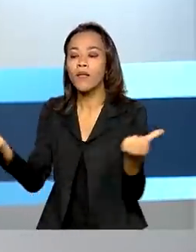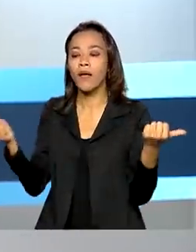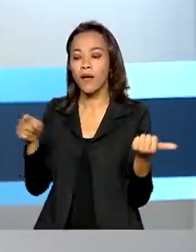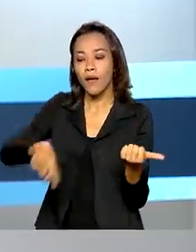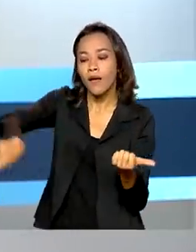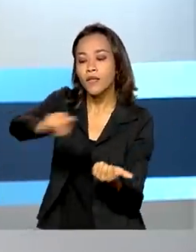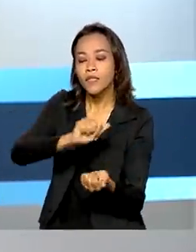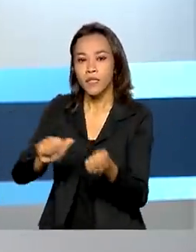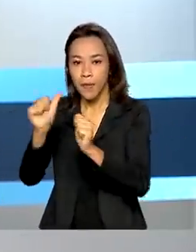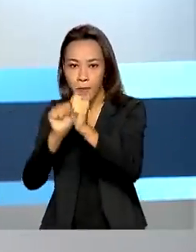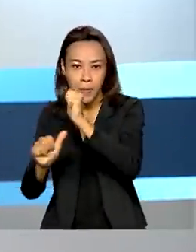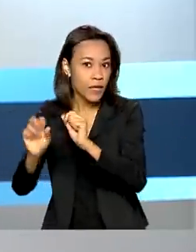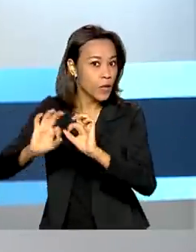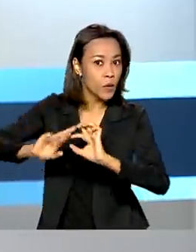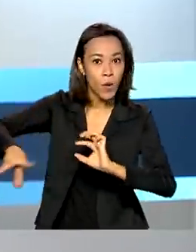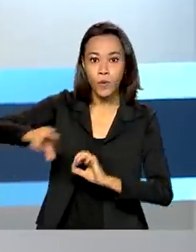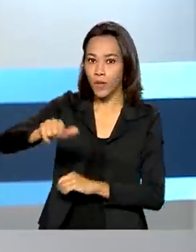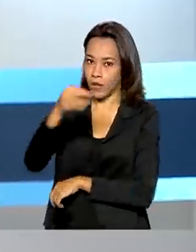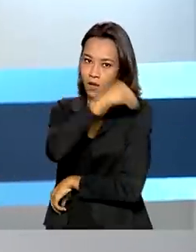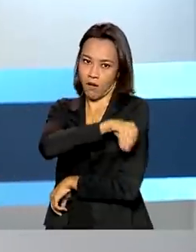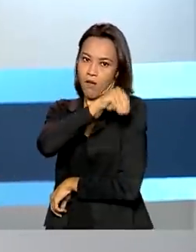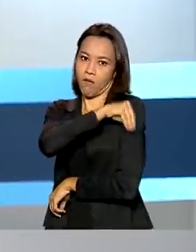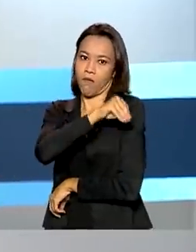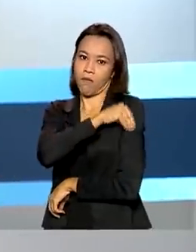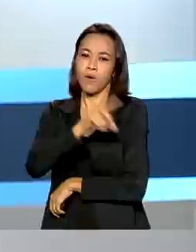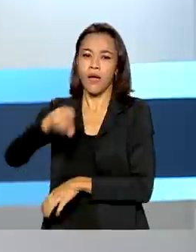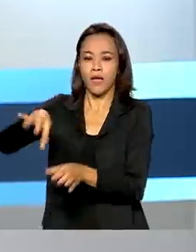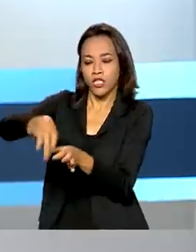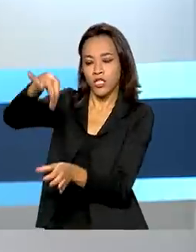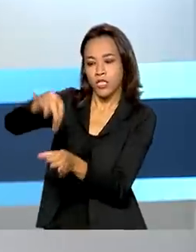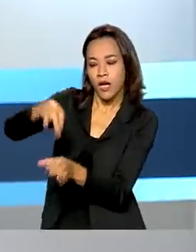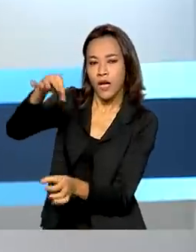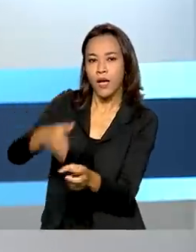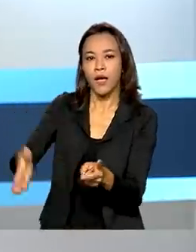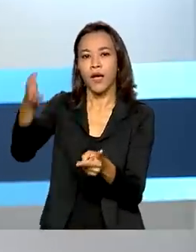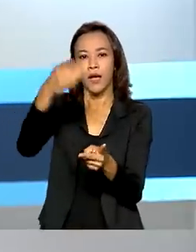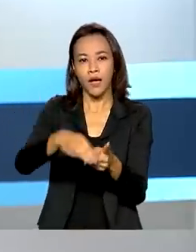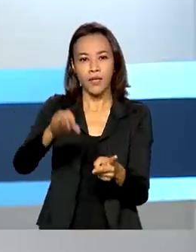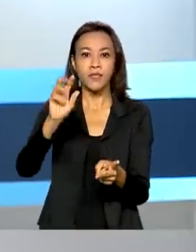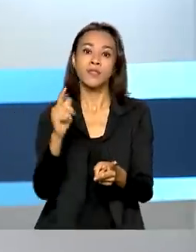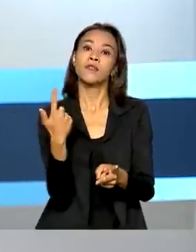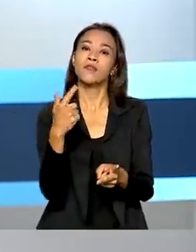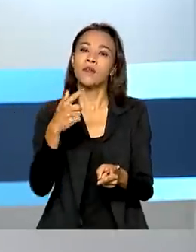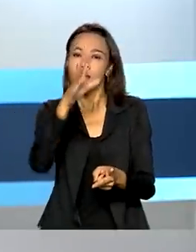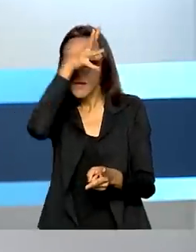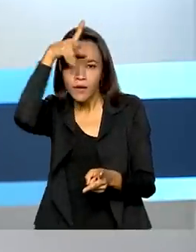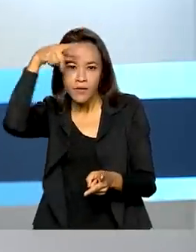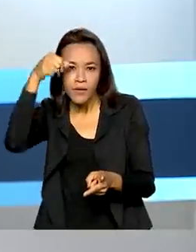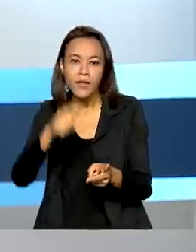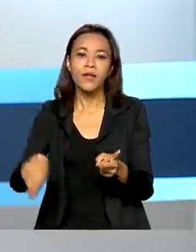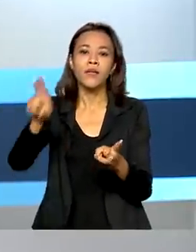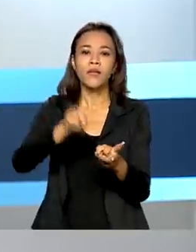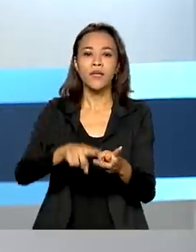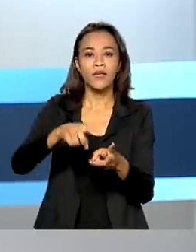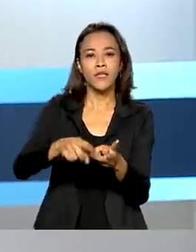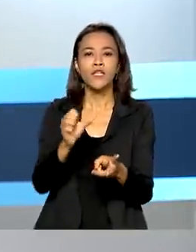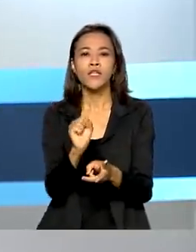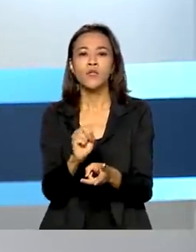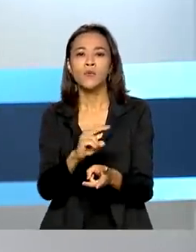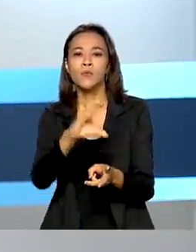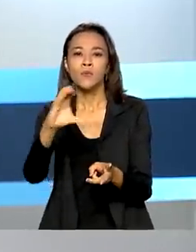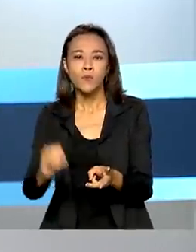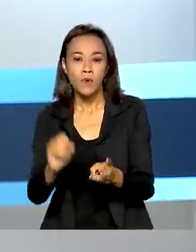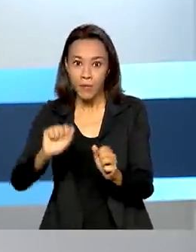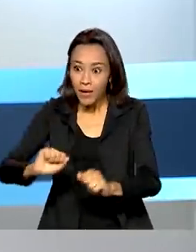alcoólicas. As regras servem para fabricantes de chás, refrigerantes e refrescos. A meta é dar ao consumidor